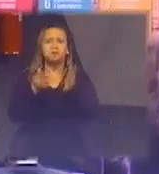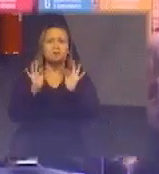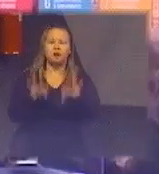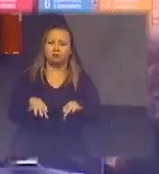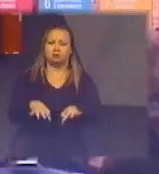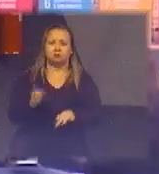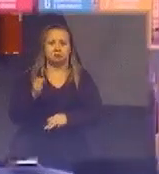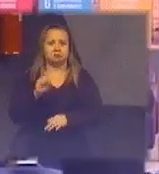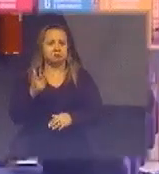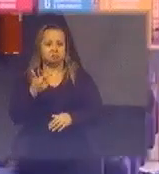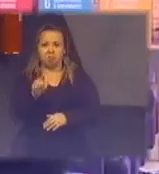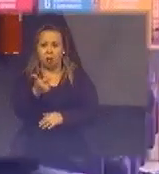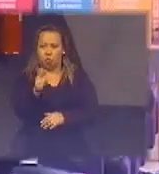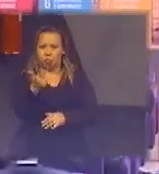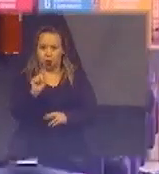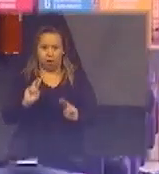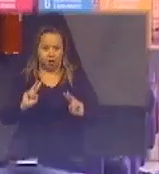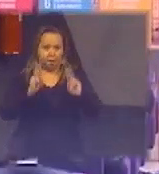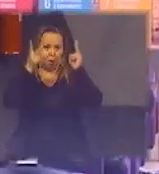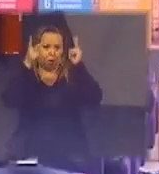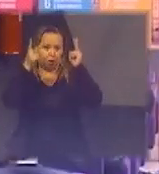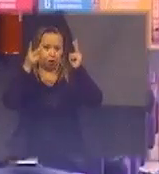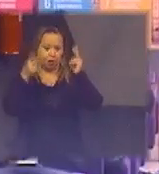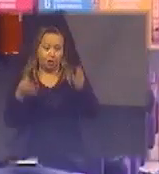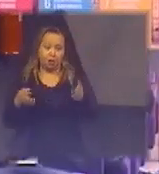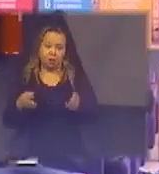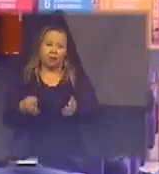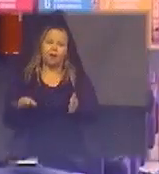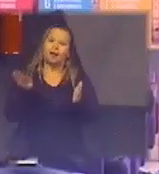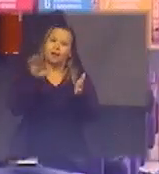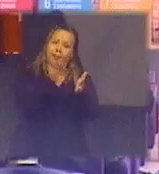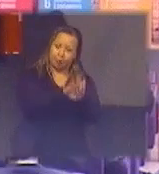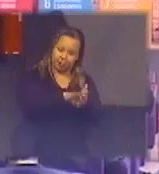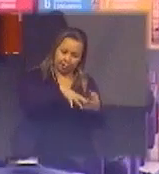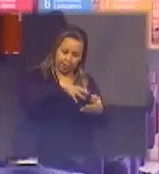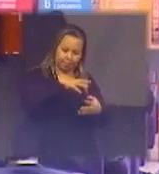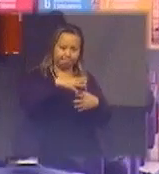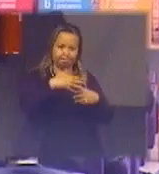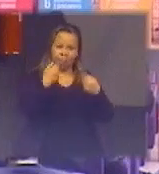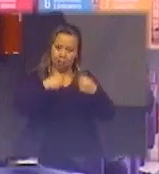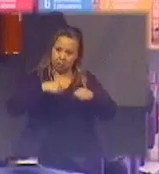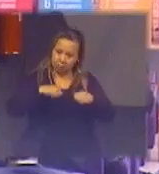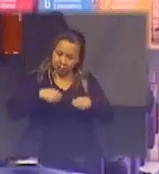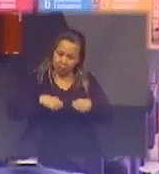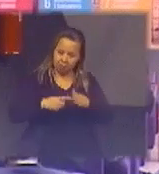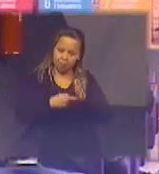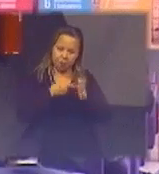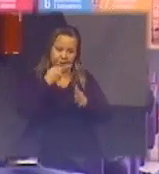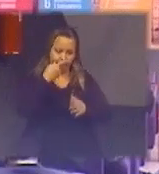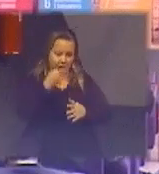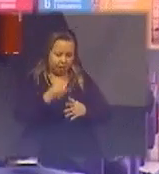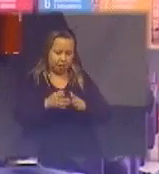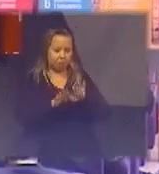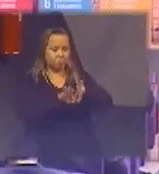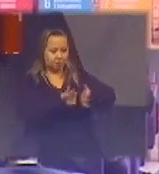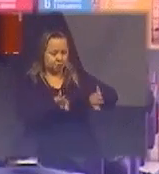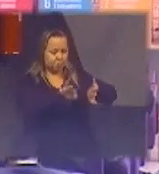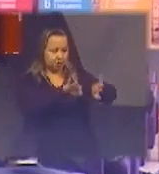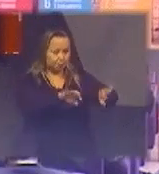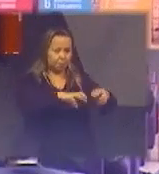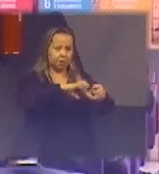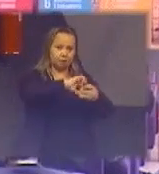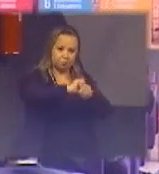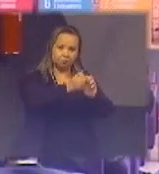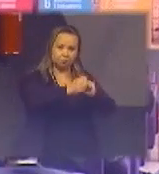pelo menos até chegar num reciclador separar para o material e depois ele ser utilizado na